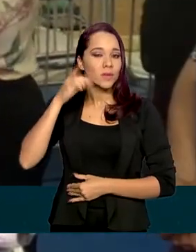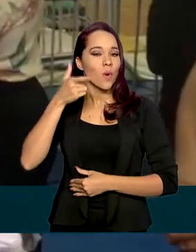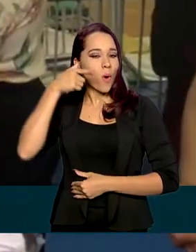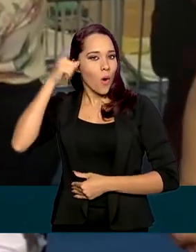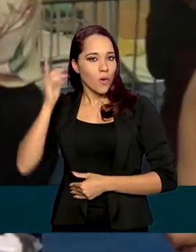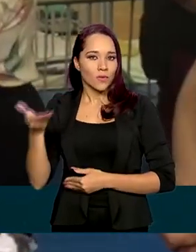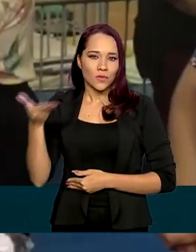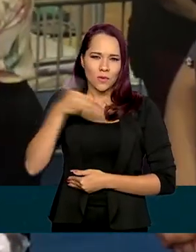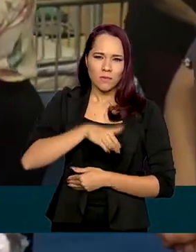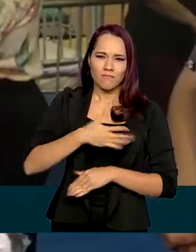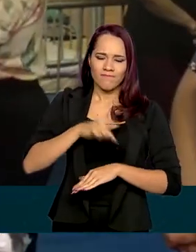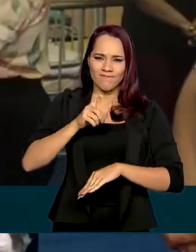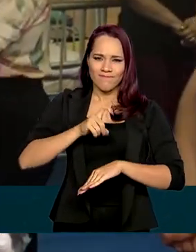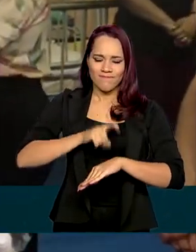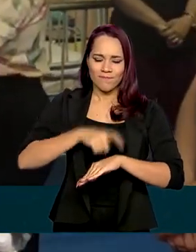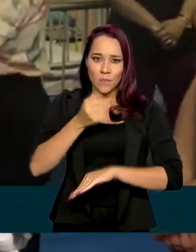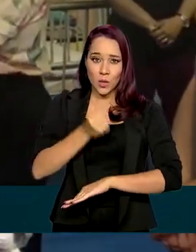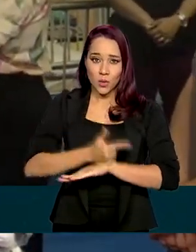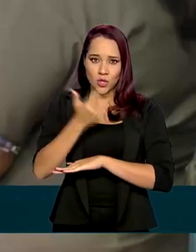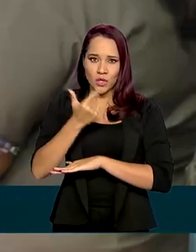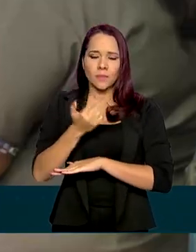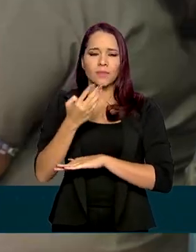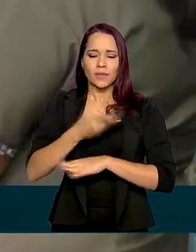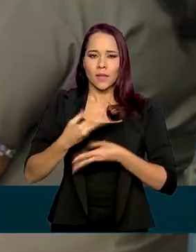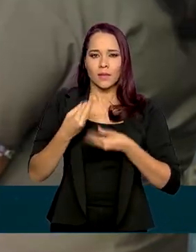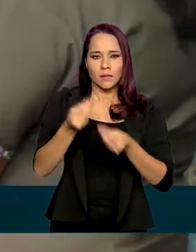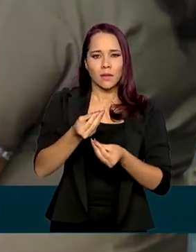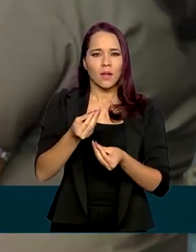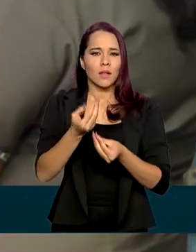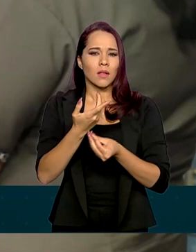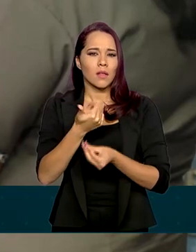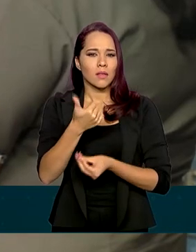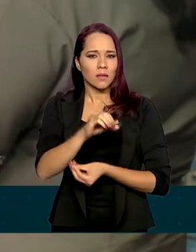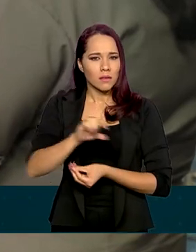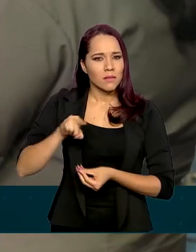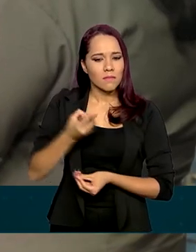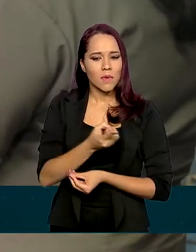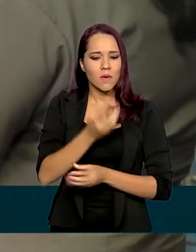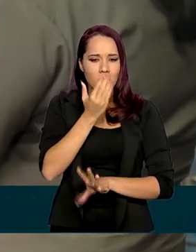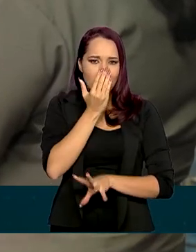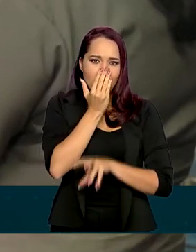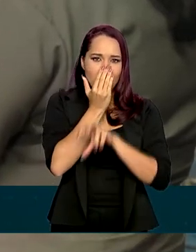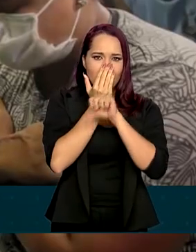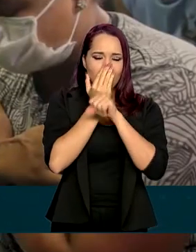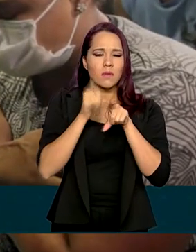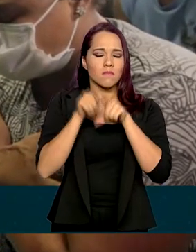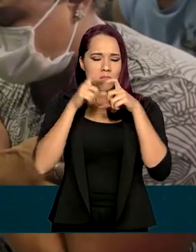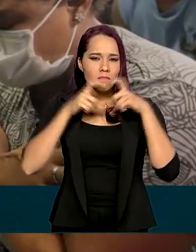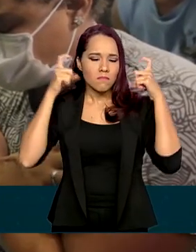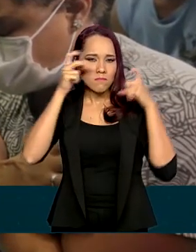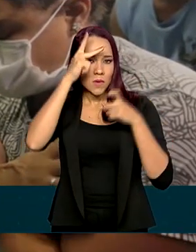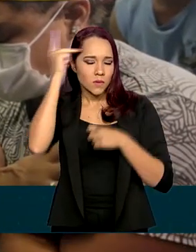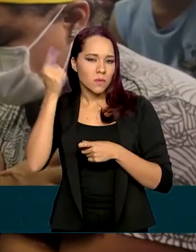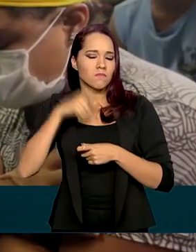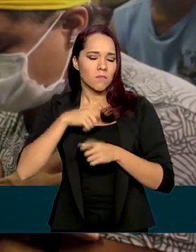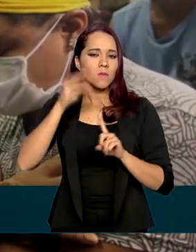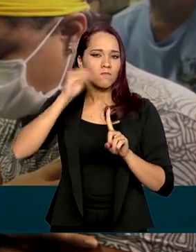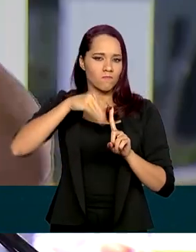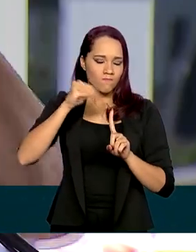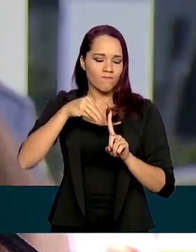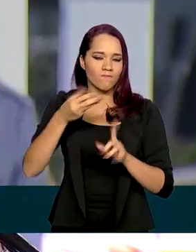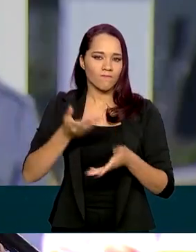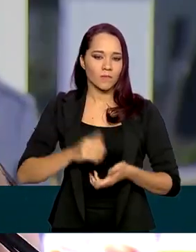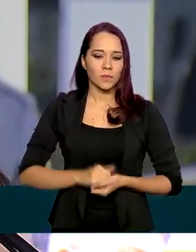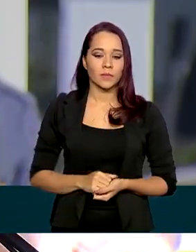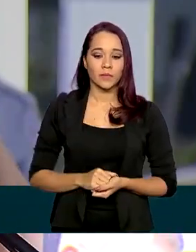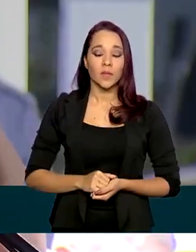outra cerimônia de entrega de 10 mil máscaras respiratórias em um abrigo para pessoas em situação de vulnerabilidade social.